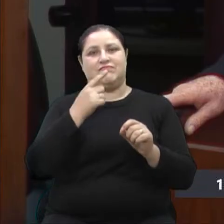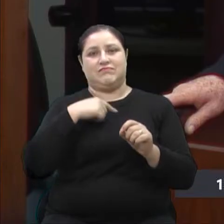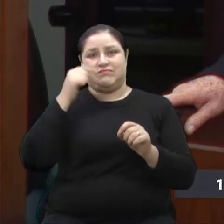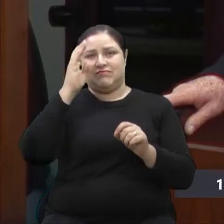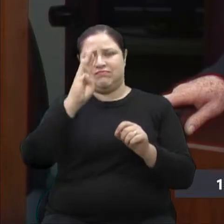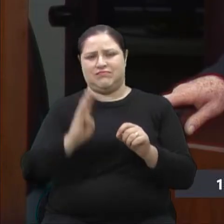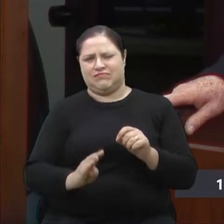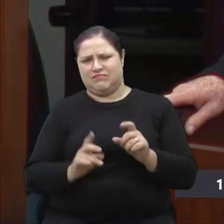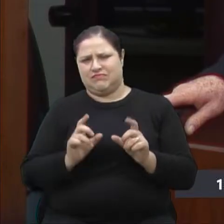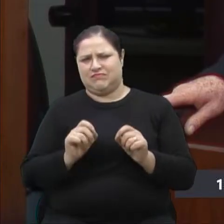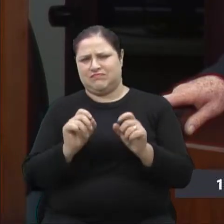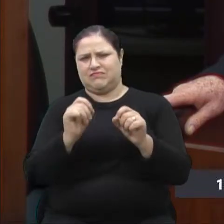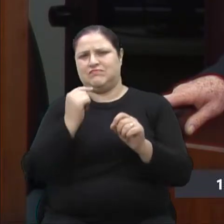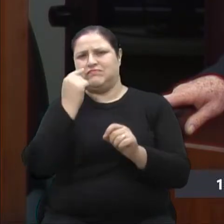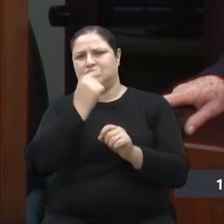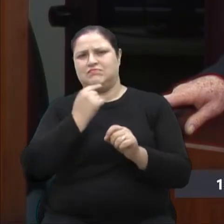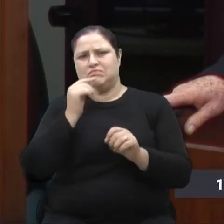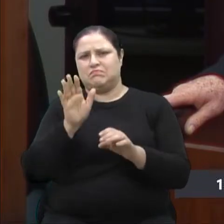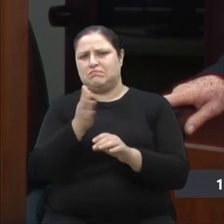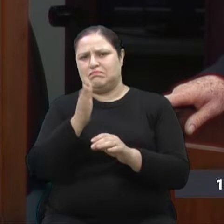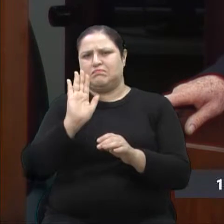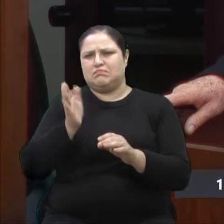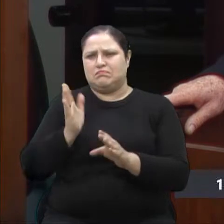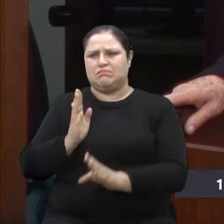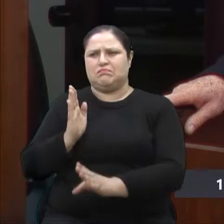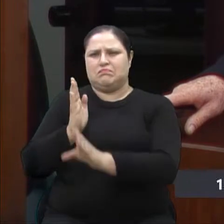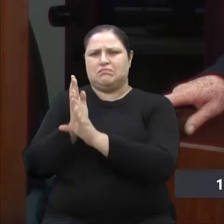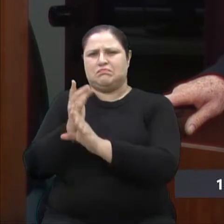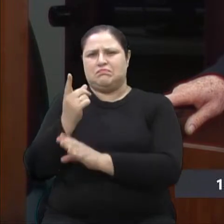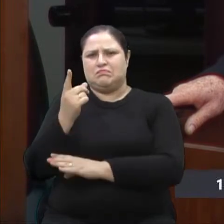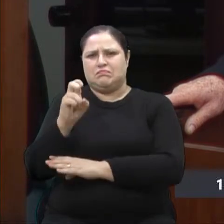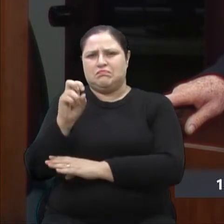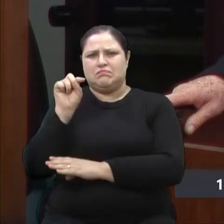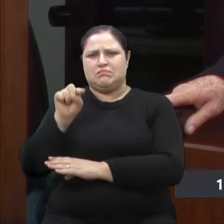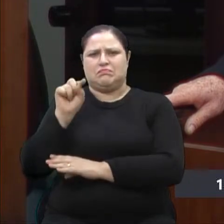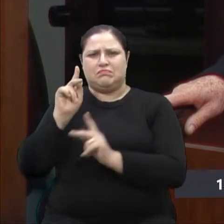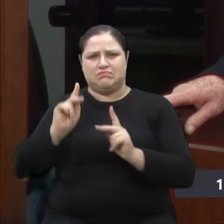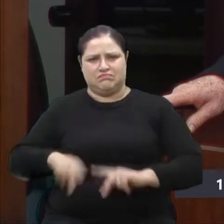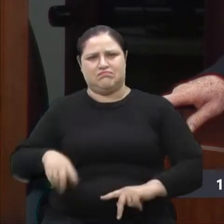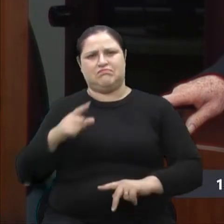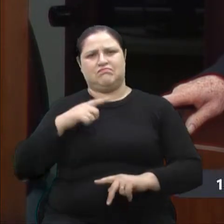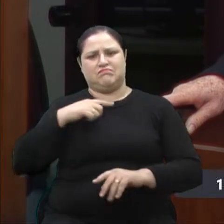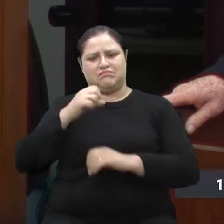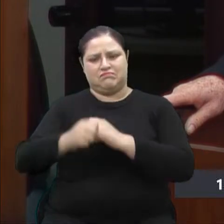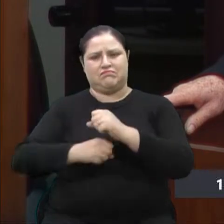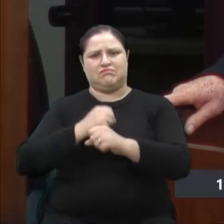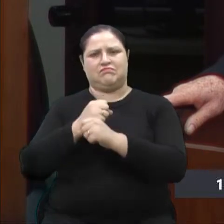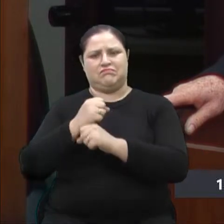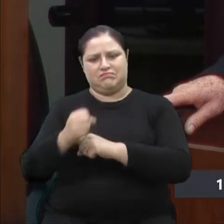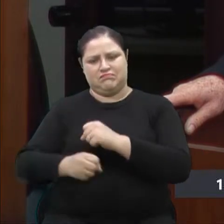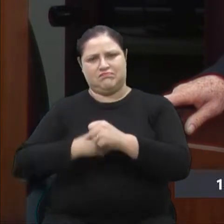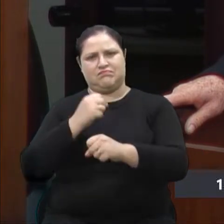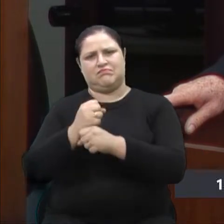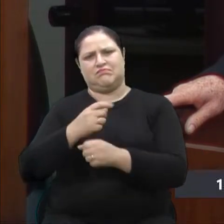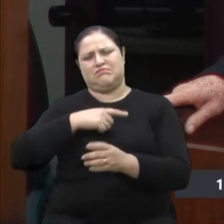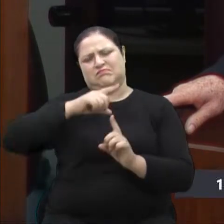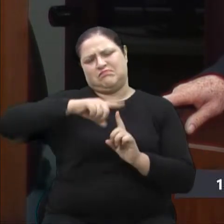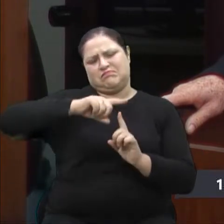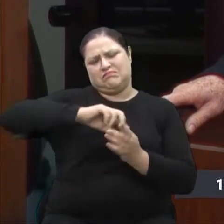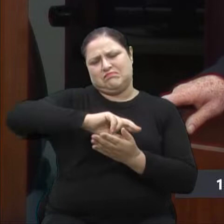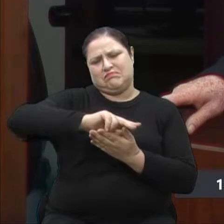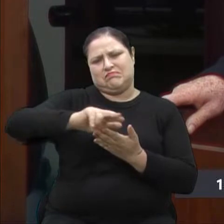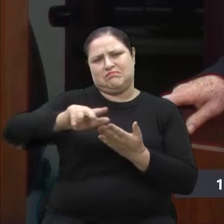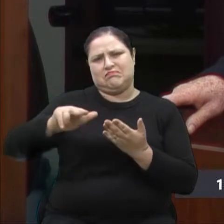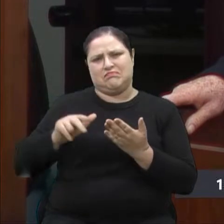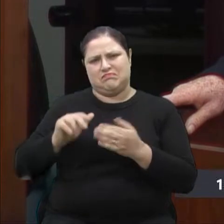aproximadamente, diagnosticado 15 mil casos por ano. E as causas são as mais diversas.